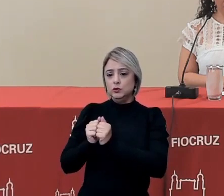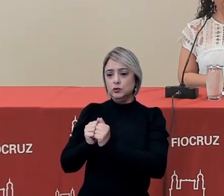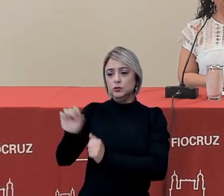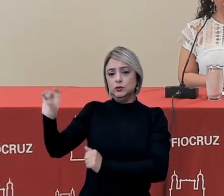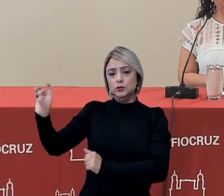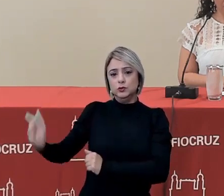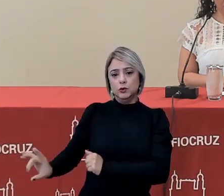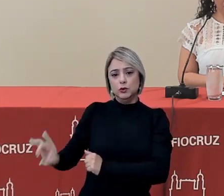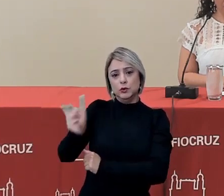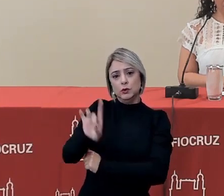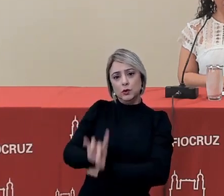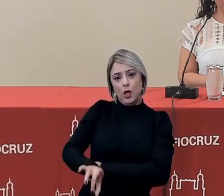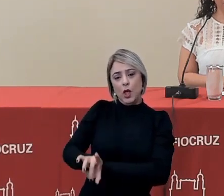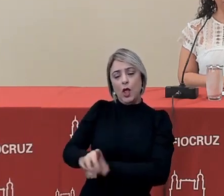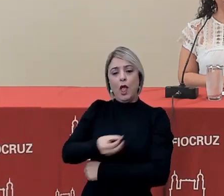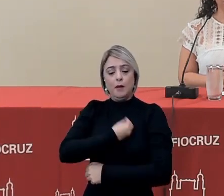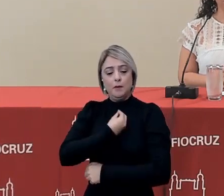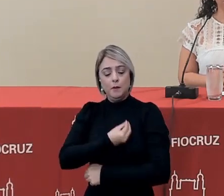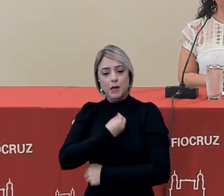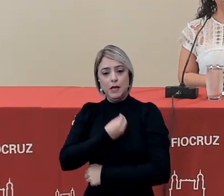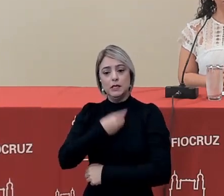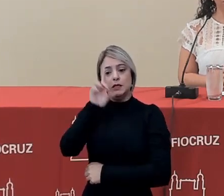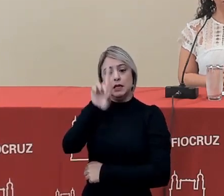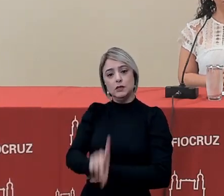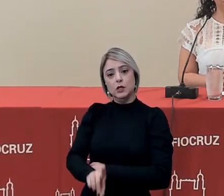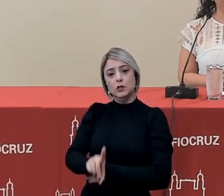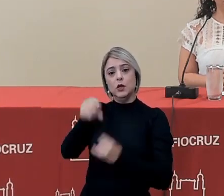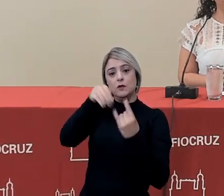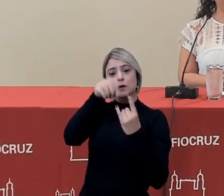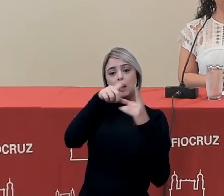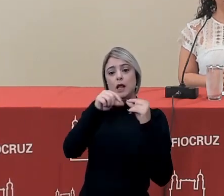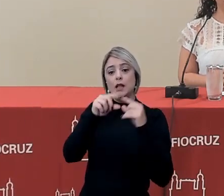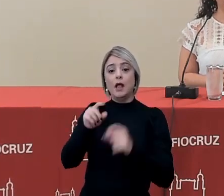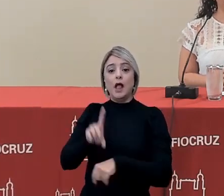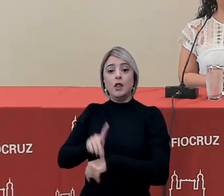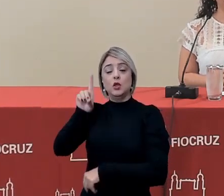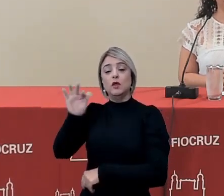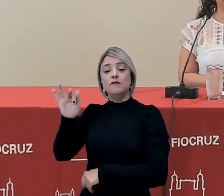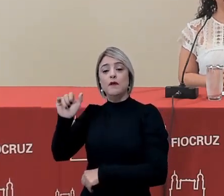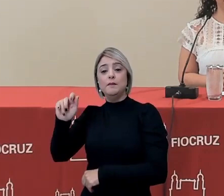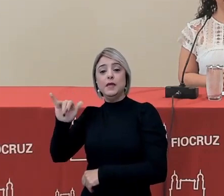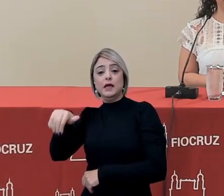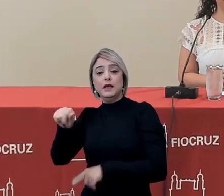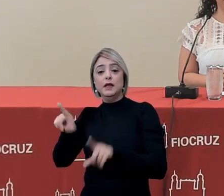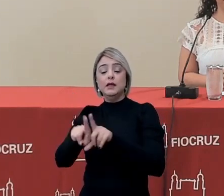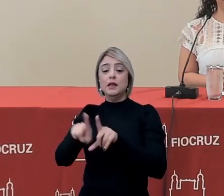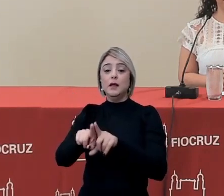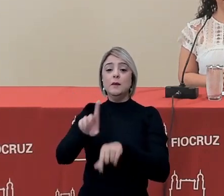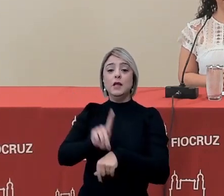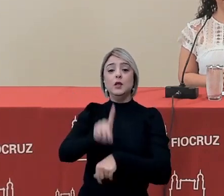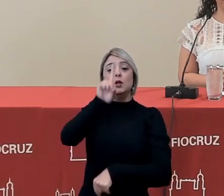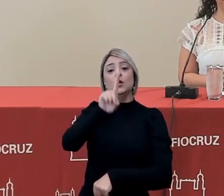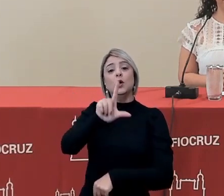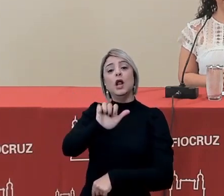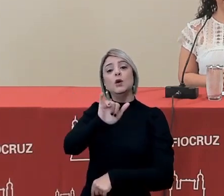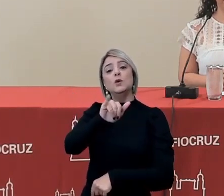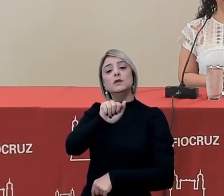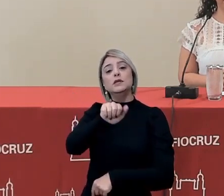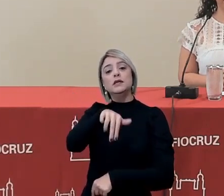temos aqui a presença da diretora da Fiocruz Brasília, a doutora Fabiana Damasio, e a doutora Luciana